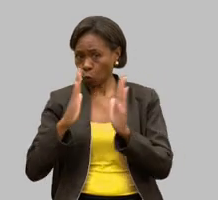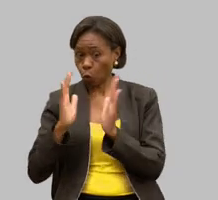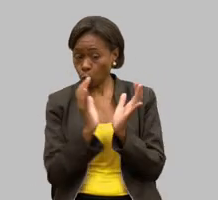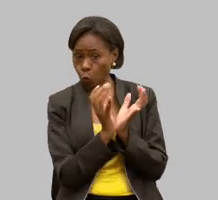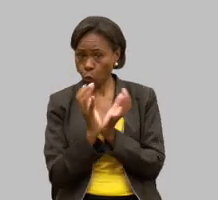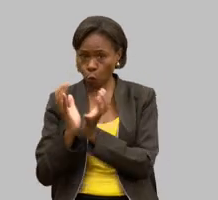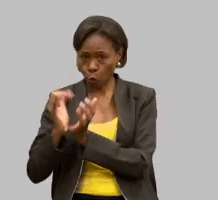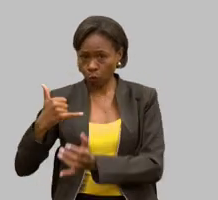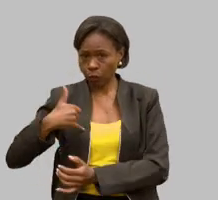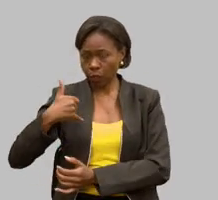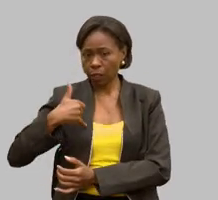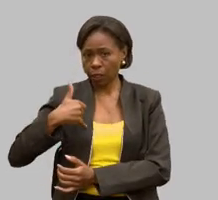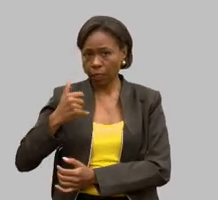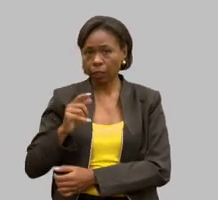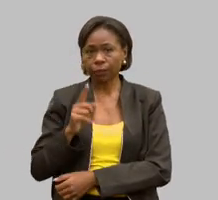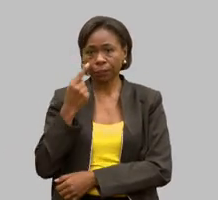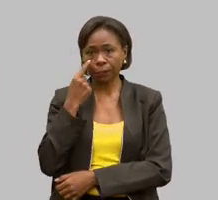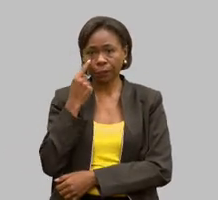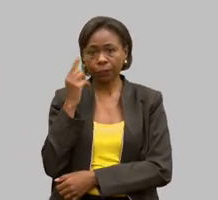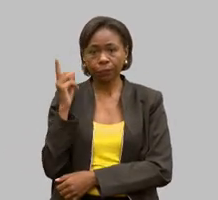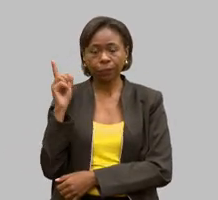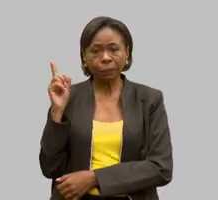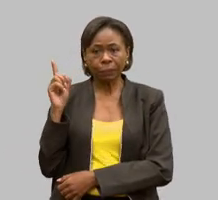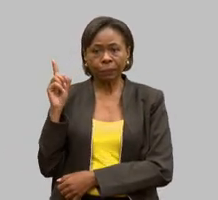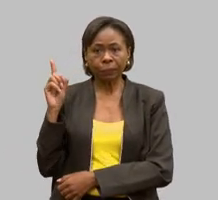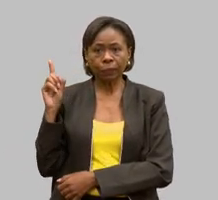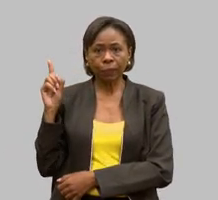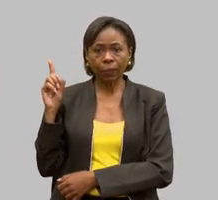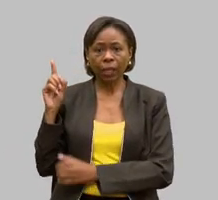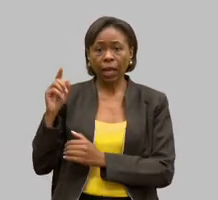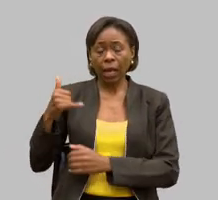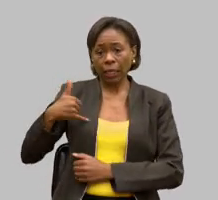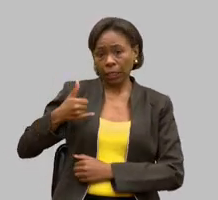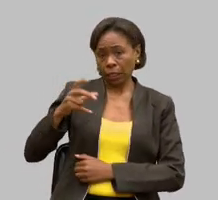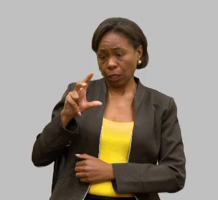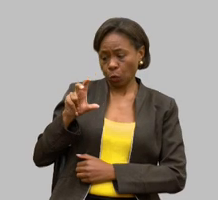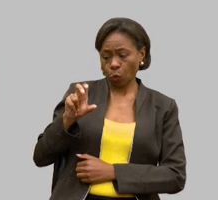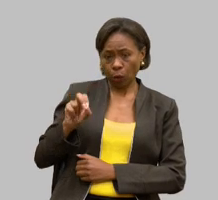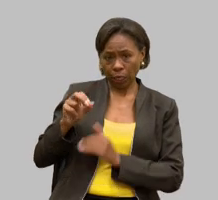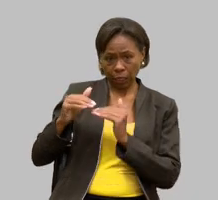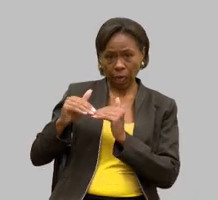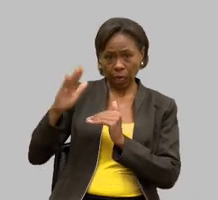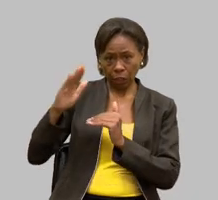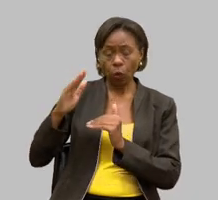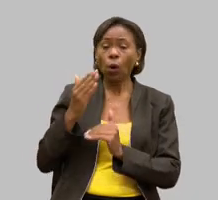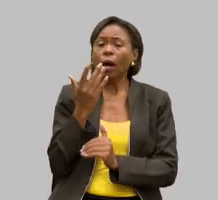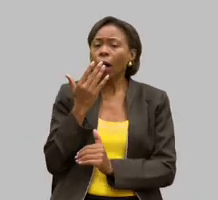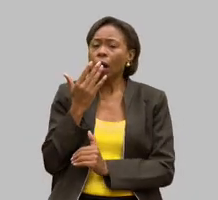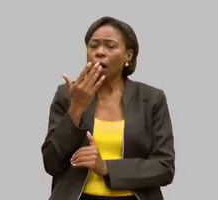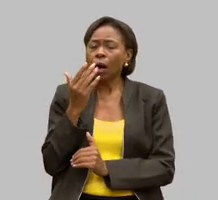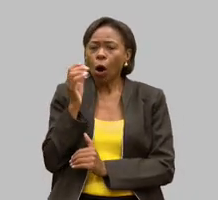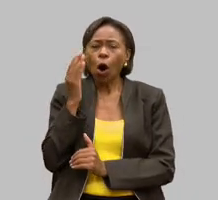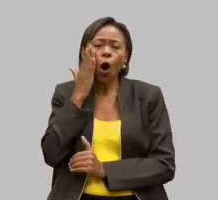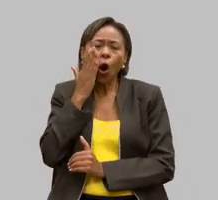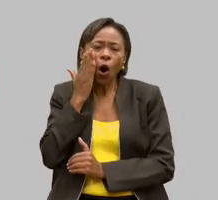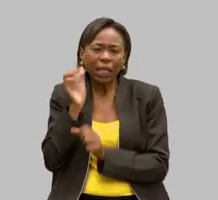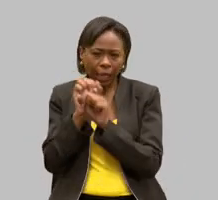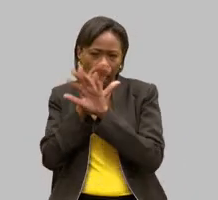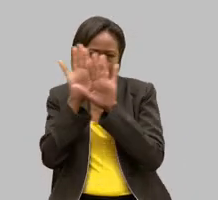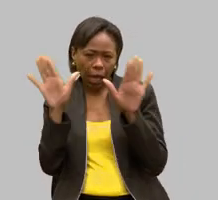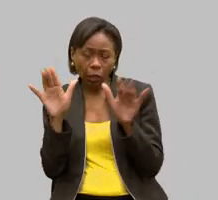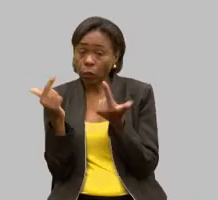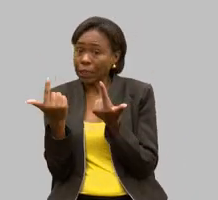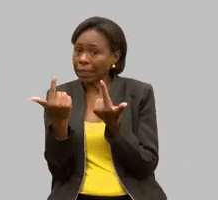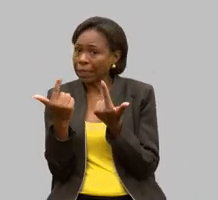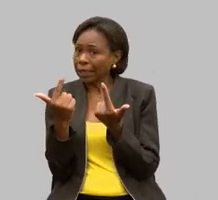conseguindo aqui a ponteira acima de 50 anos o rosa claro são as pessoas sem deficiência veja bem a partir de 2 anos